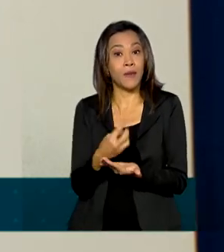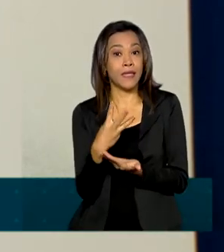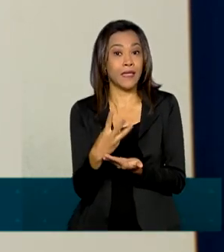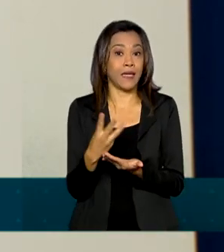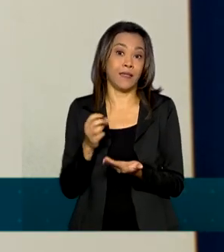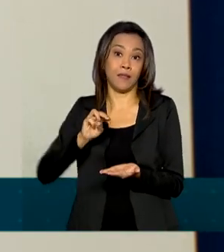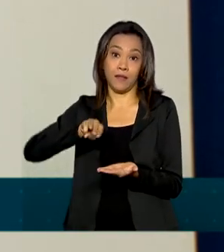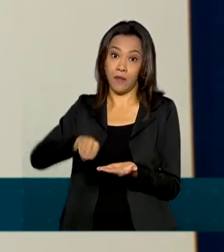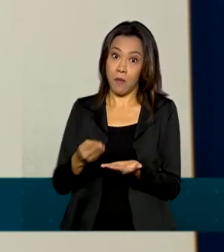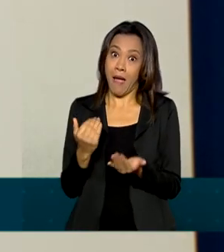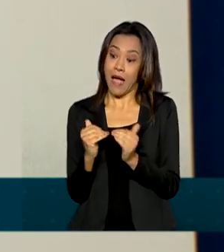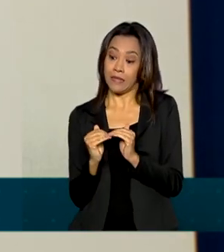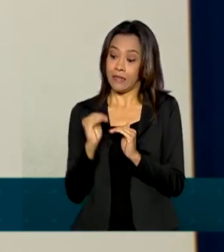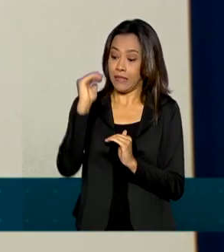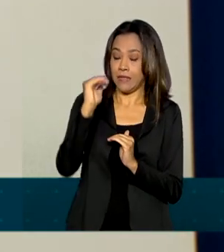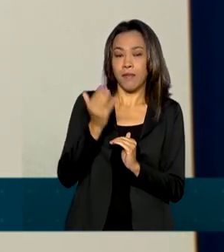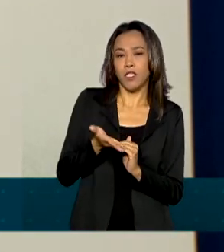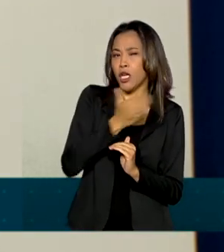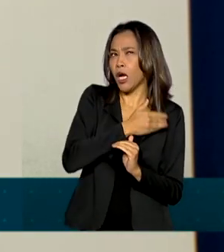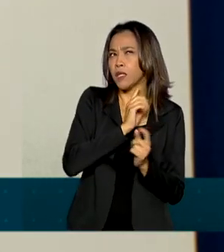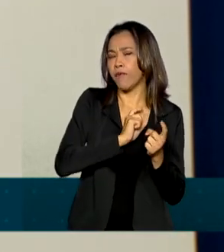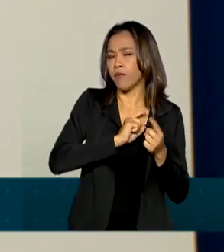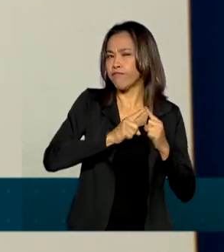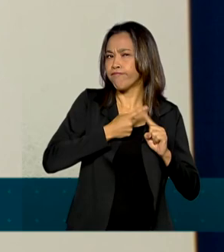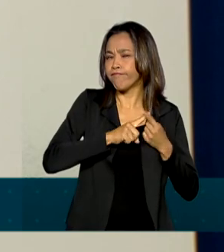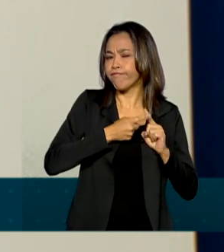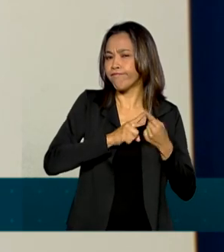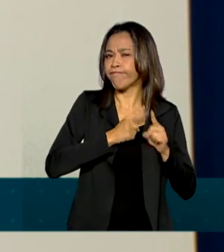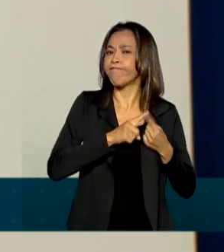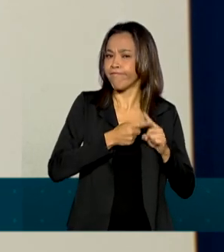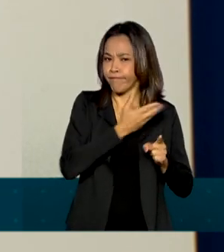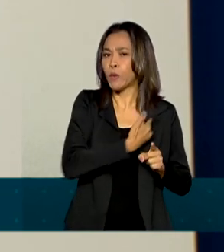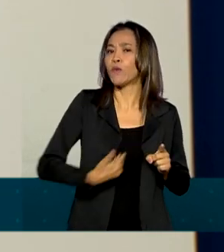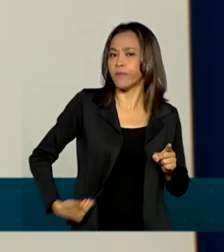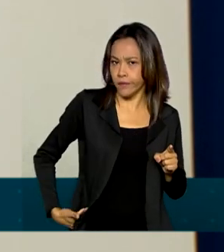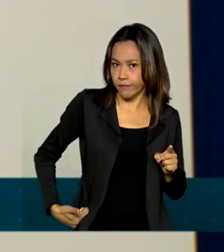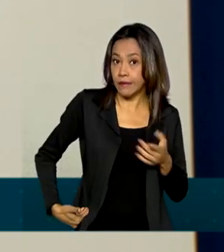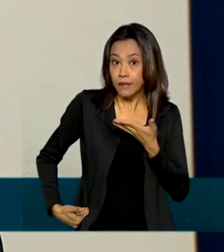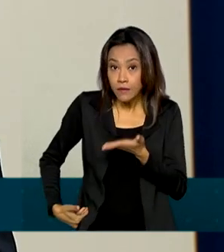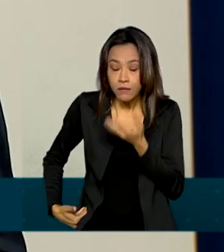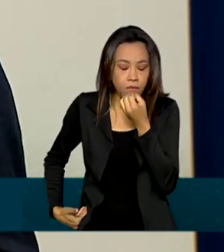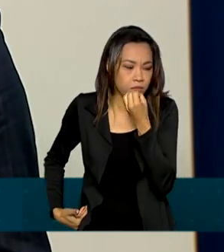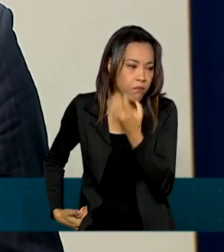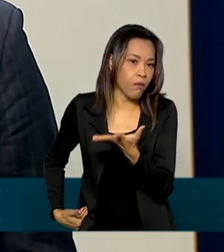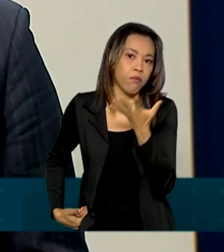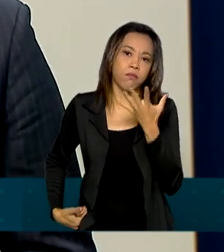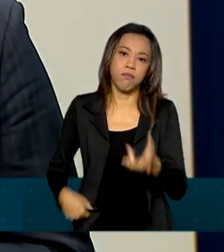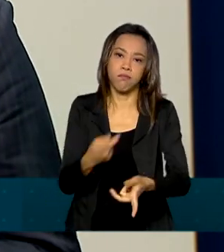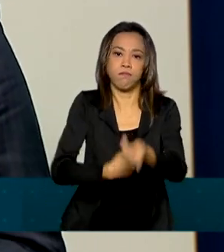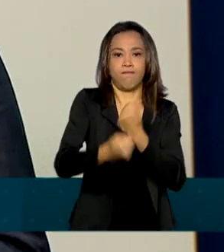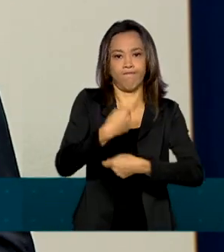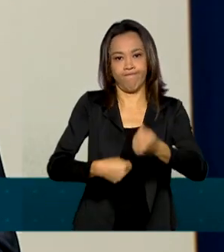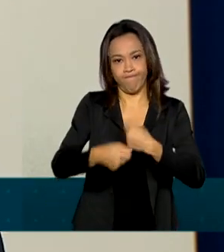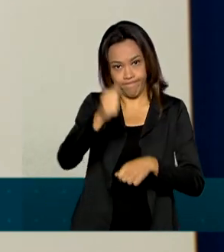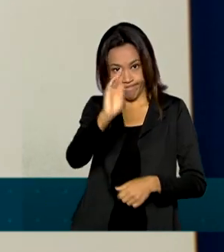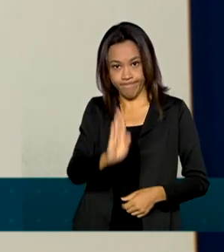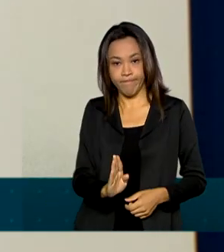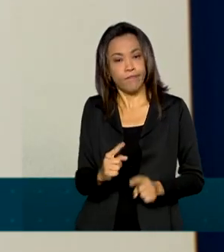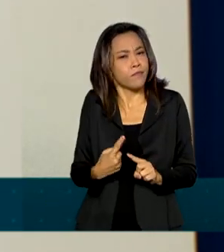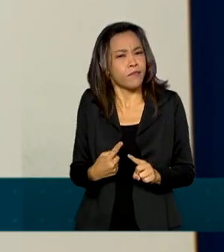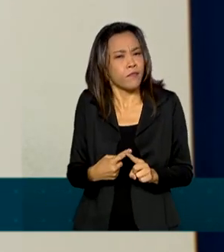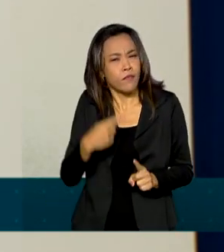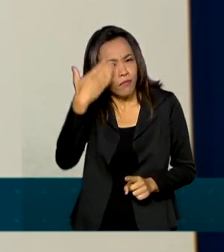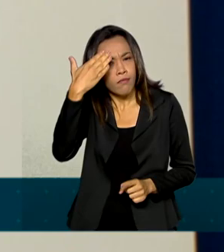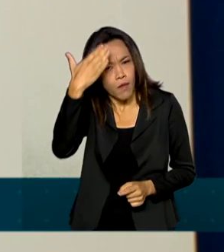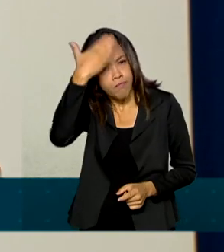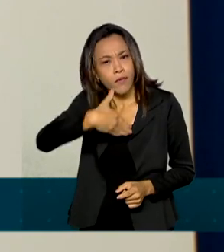acima do valor mínimo que havia sido projetado pelo governo. Então isso é muito bom para a economia brasileira na medida em que mostra uma